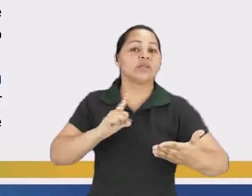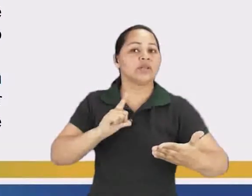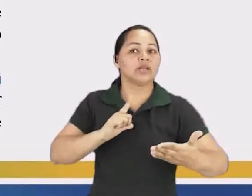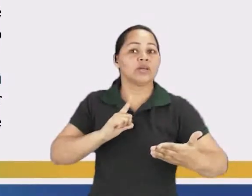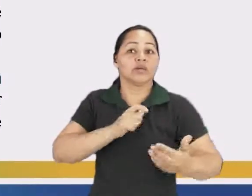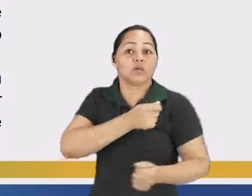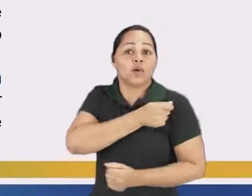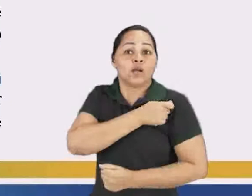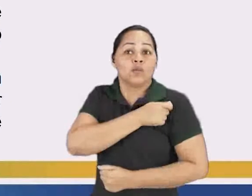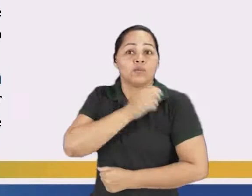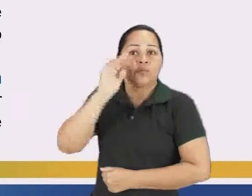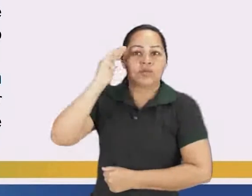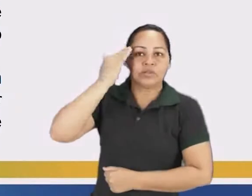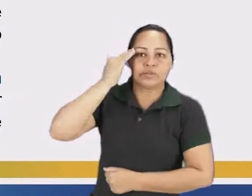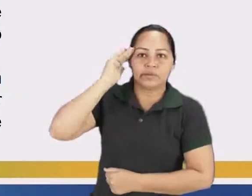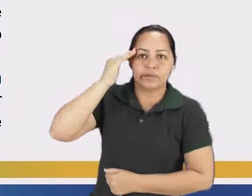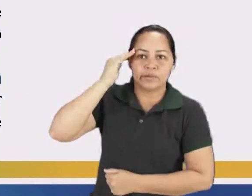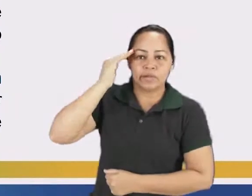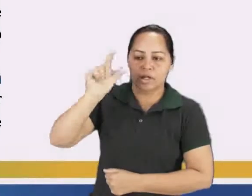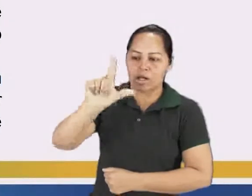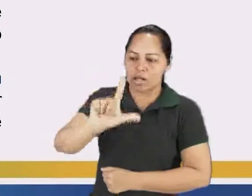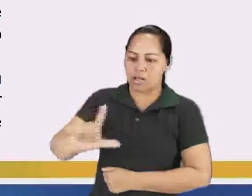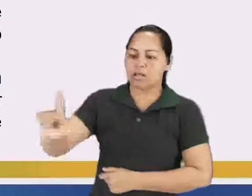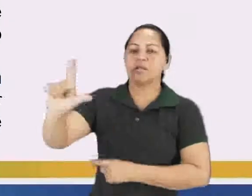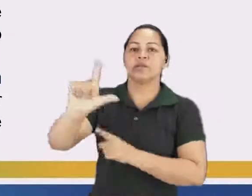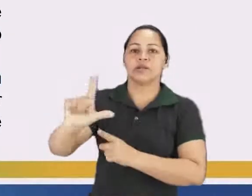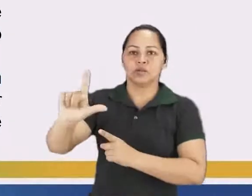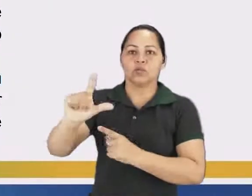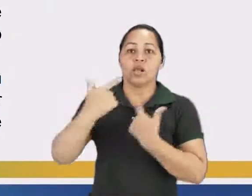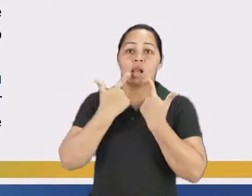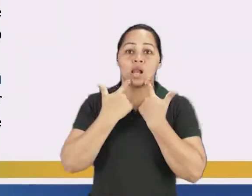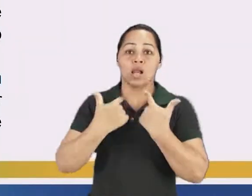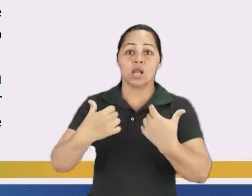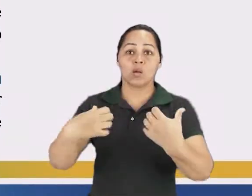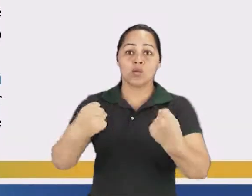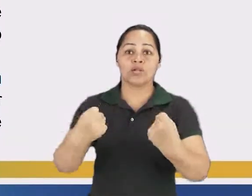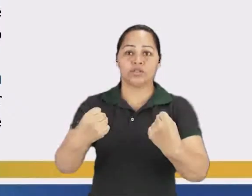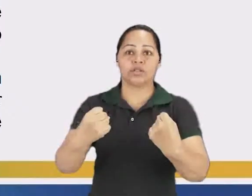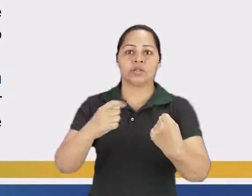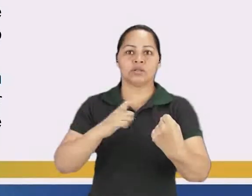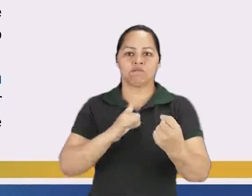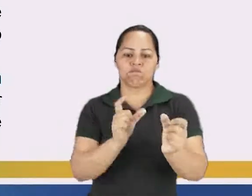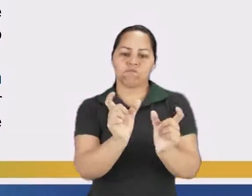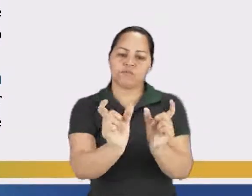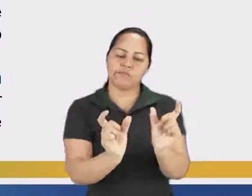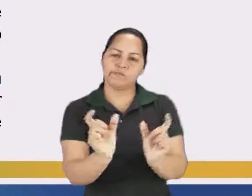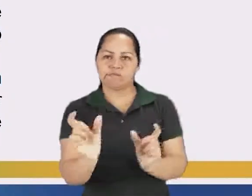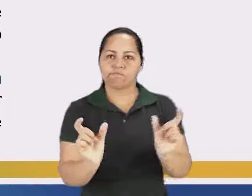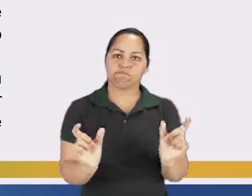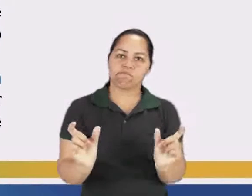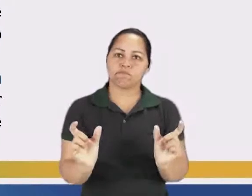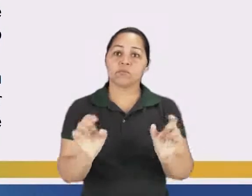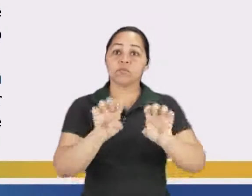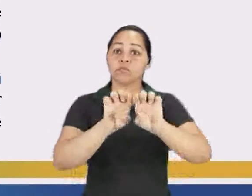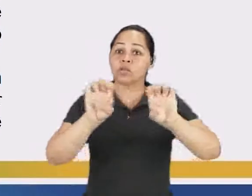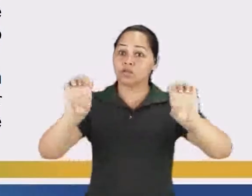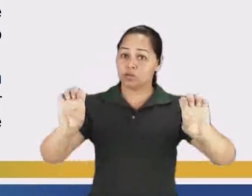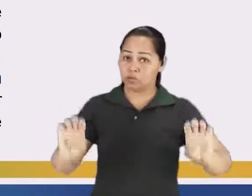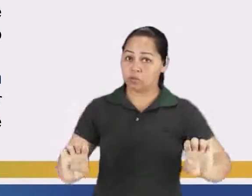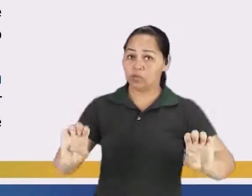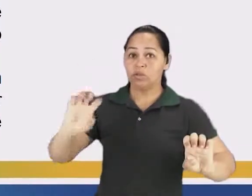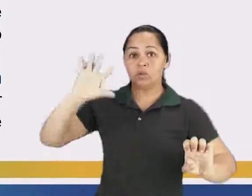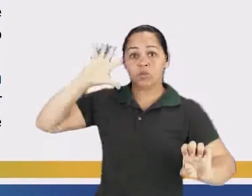entenda que a literatura e todas as suas funções linguísticas, elas nos ajudam a ter esse mecanismo de construção de um bom